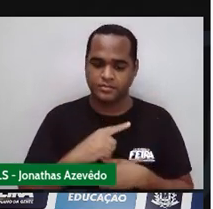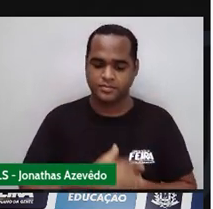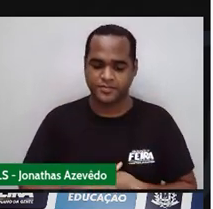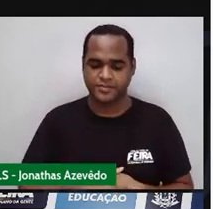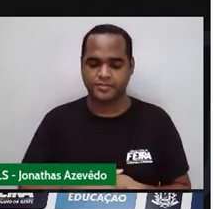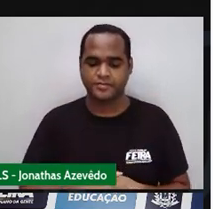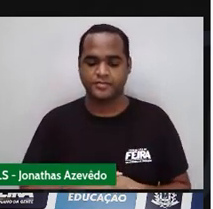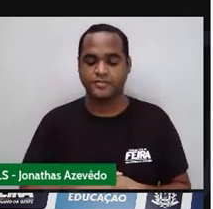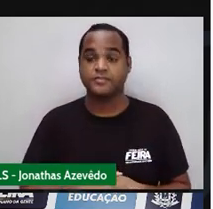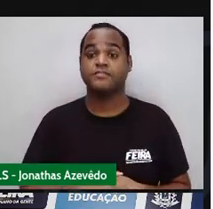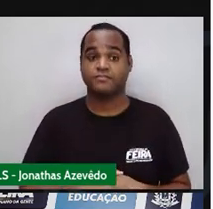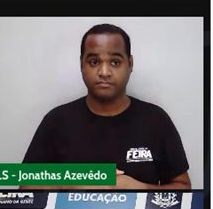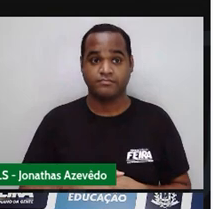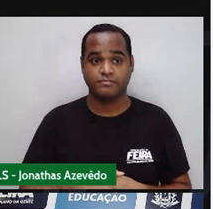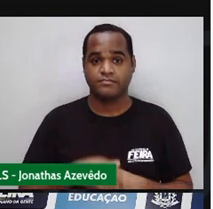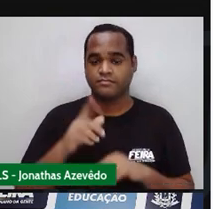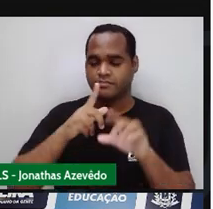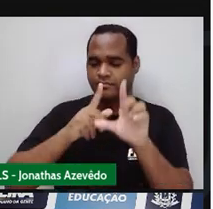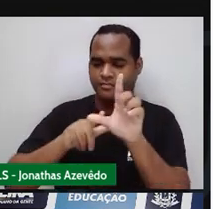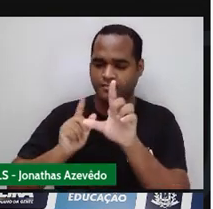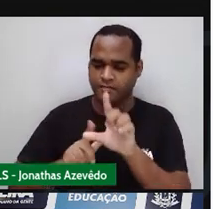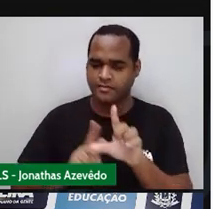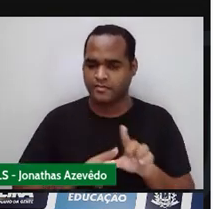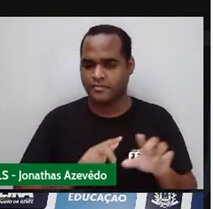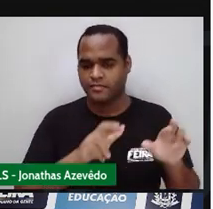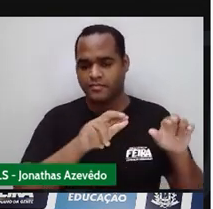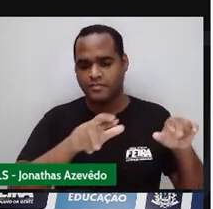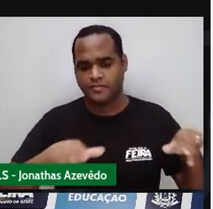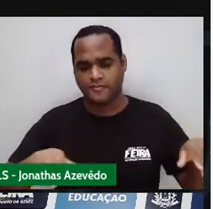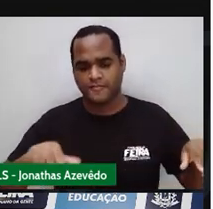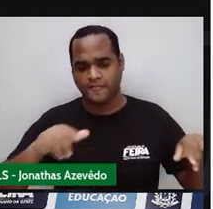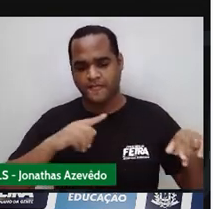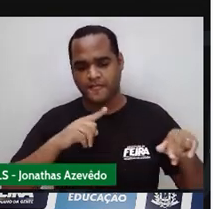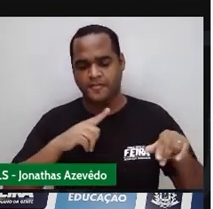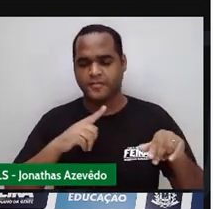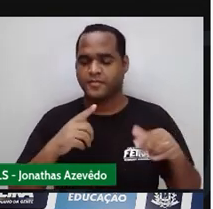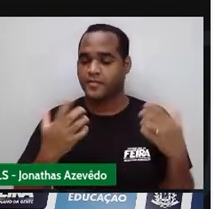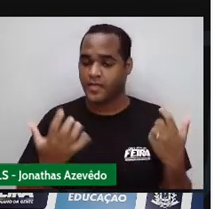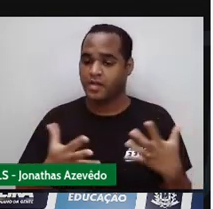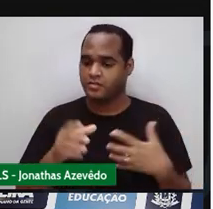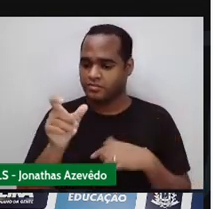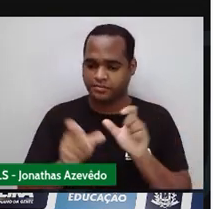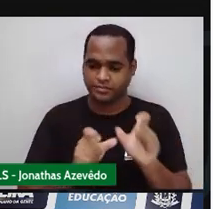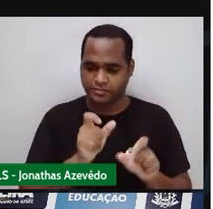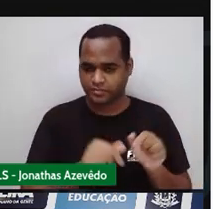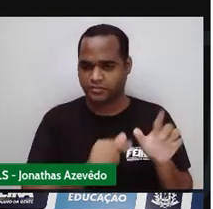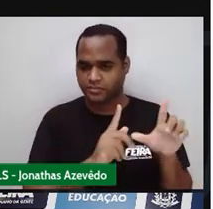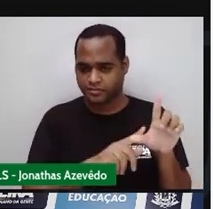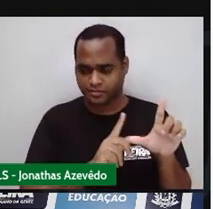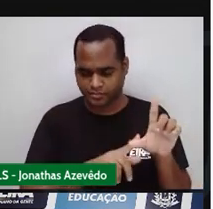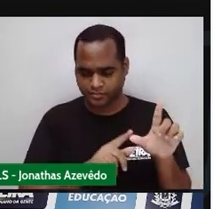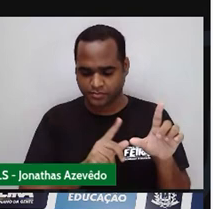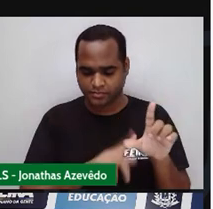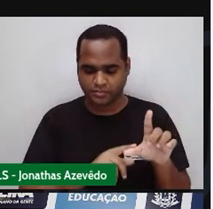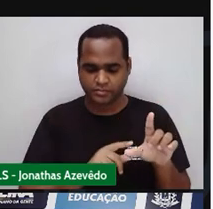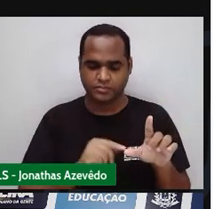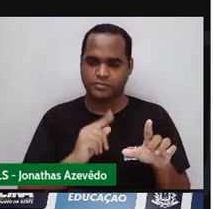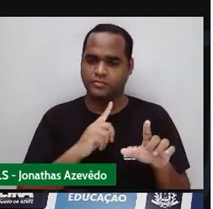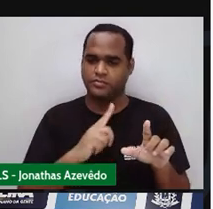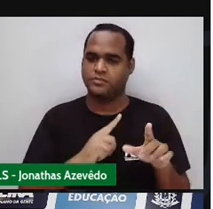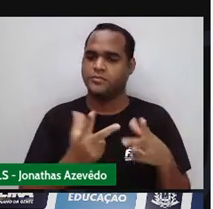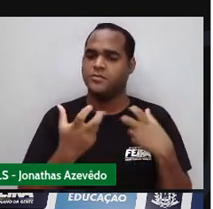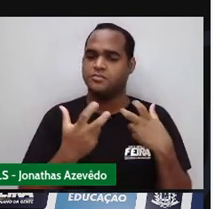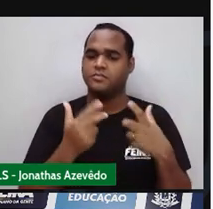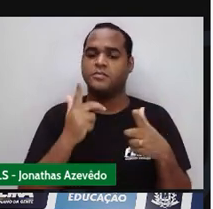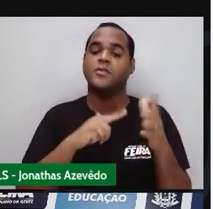letras Vão Ficar no lugar Dos números Que a gente Não conhece Então será que você Conseguiu perceber